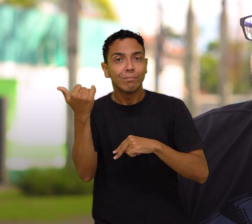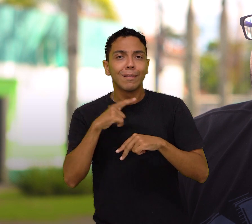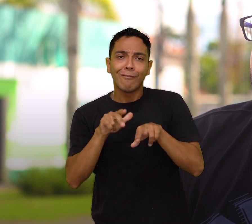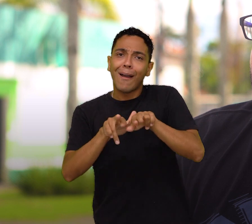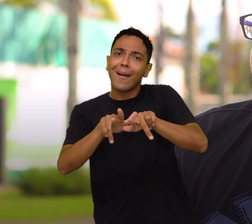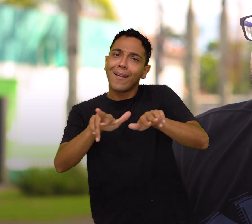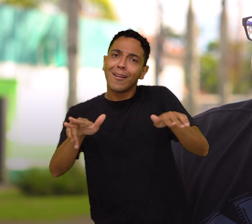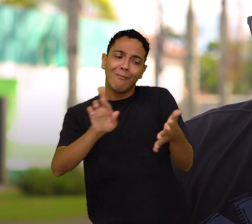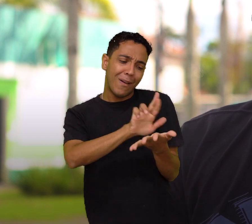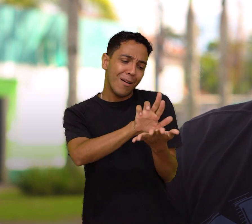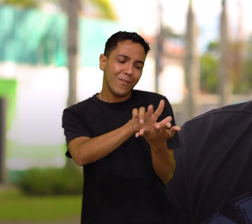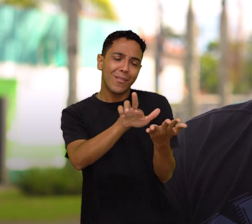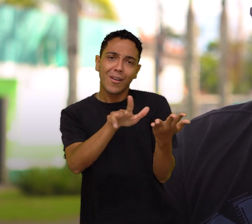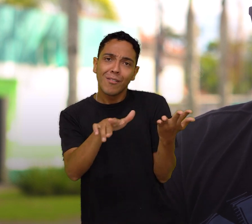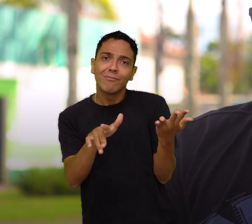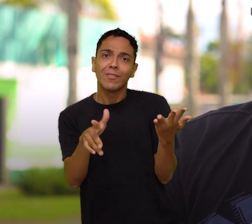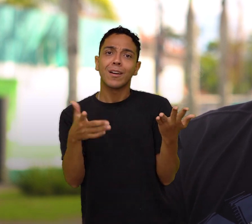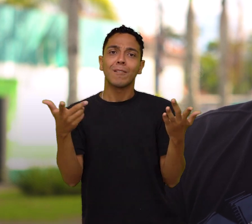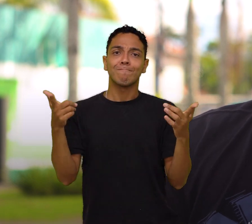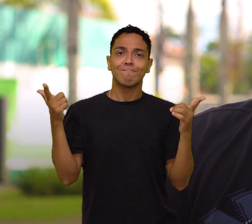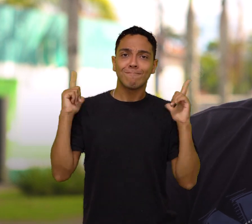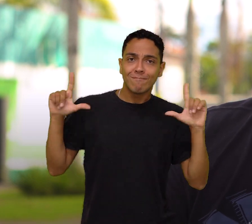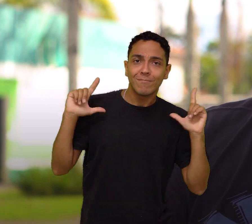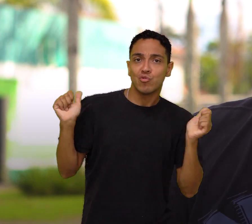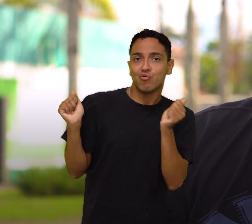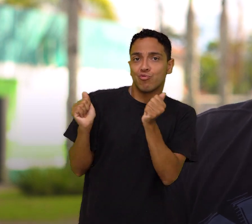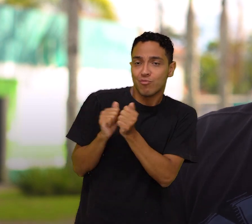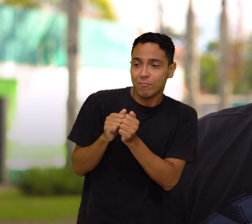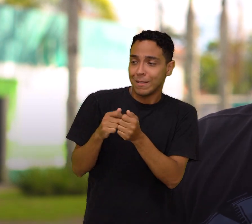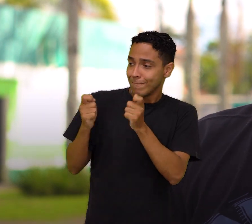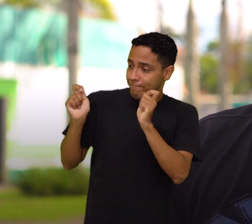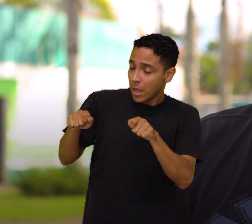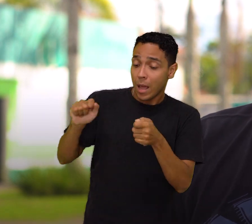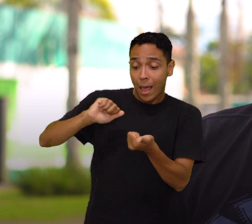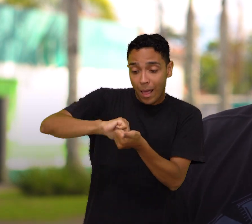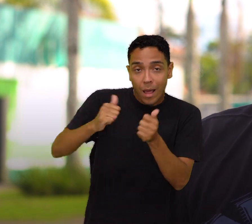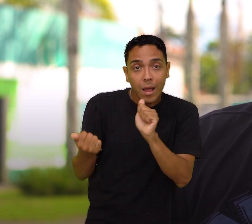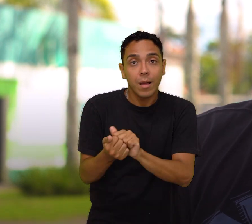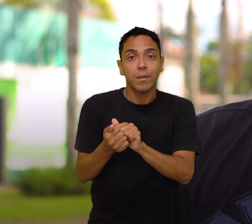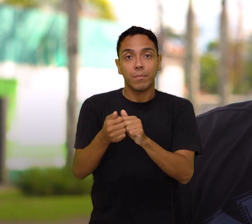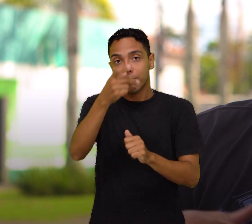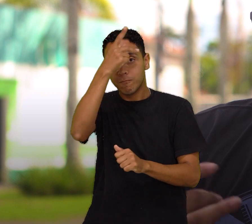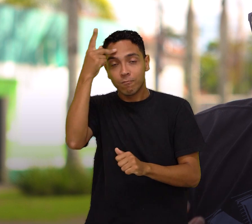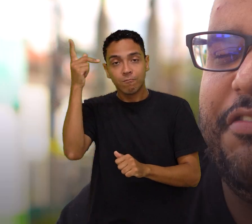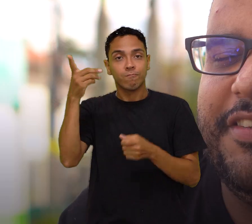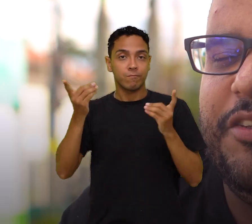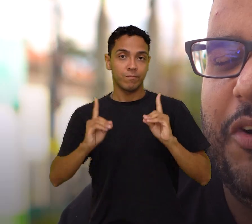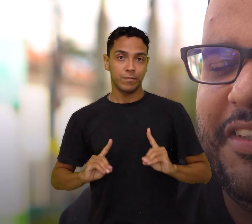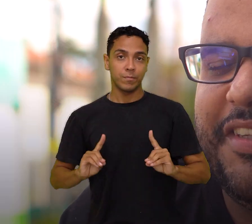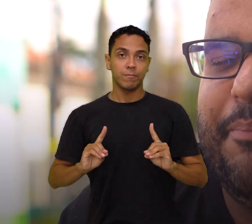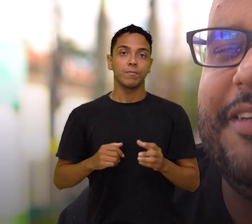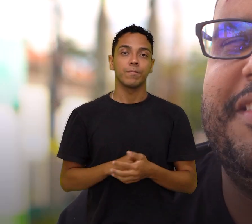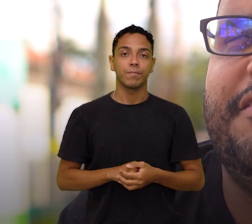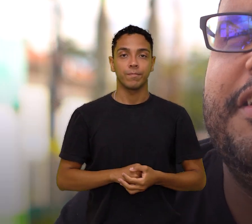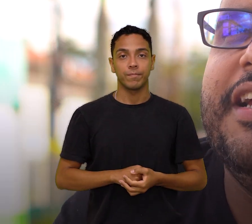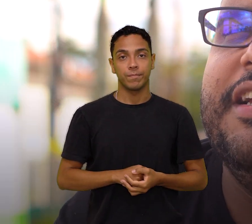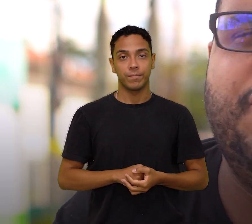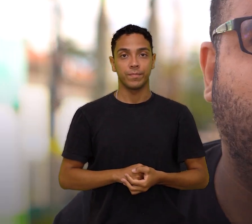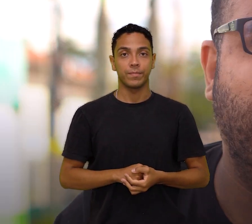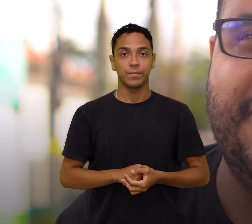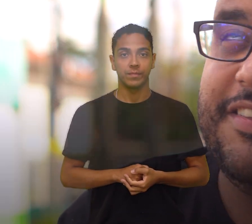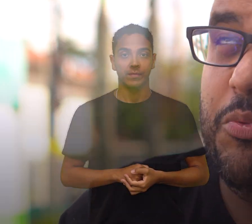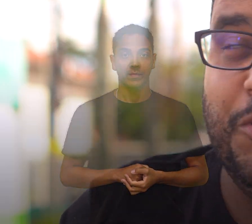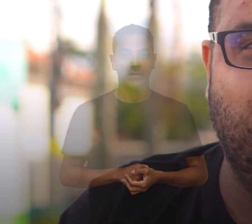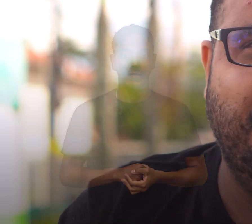mais se divertem. E até as aulas de artes, que tinha que ficar recortando e colando e fazendo coisas que precisava